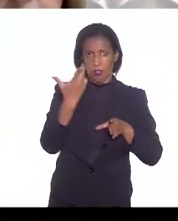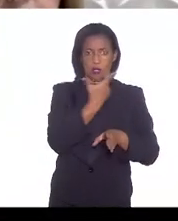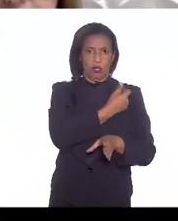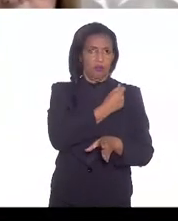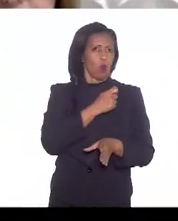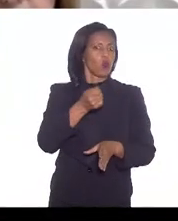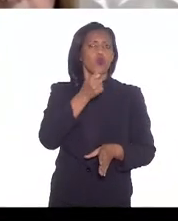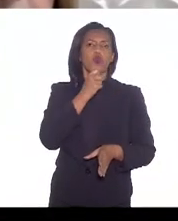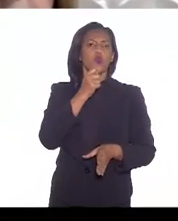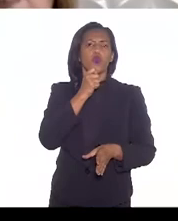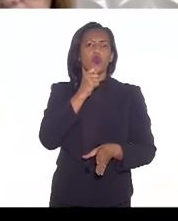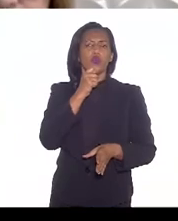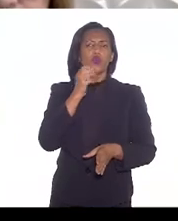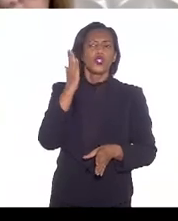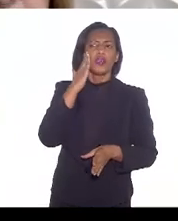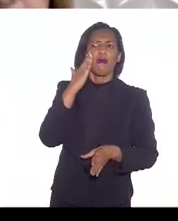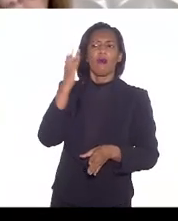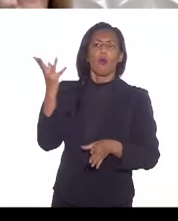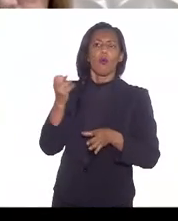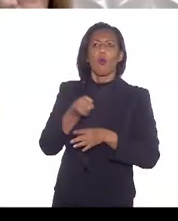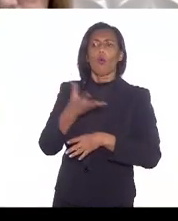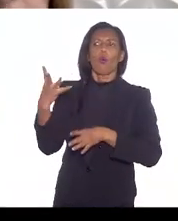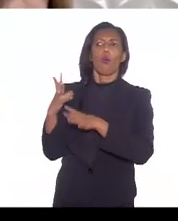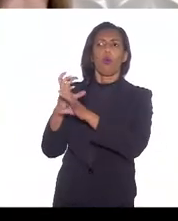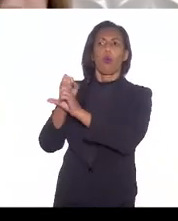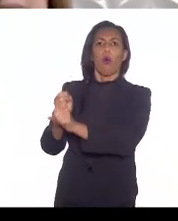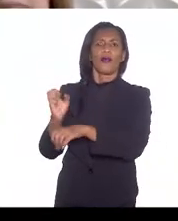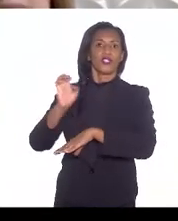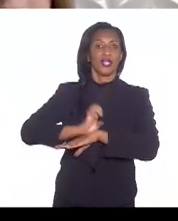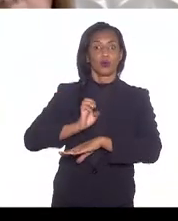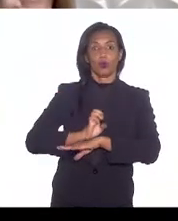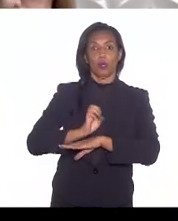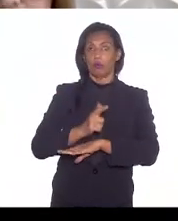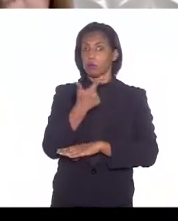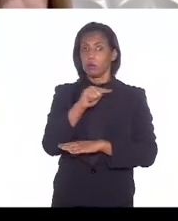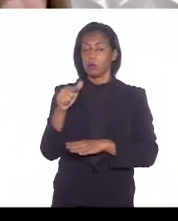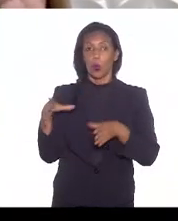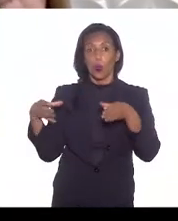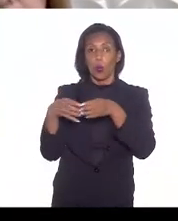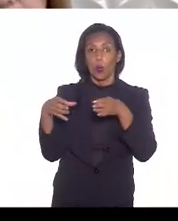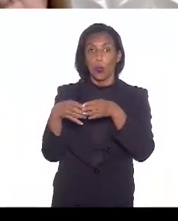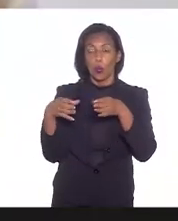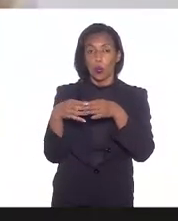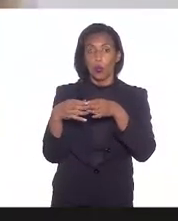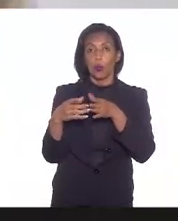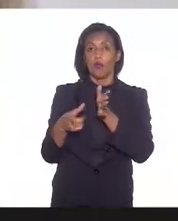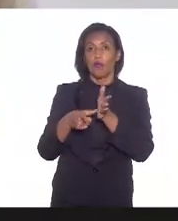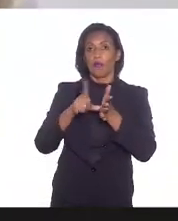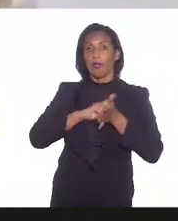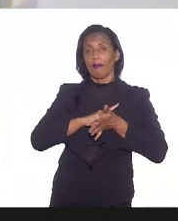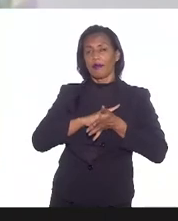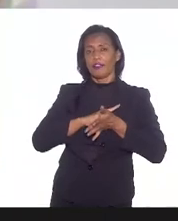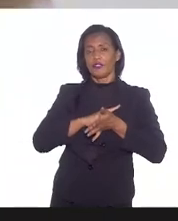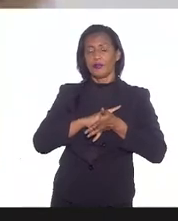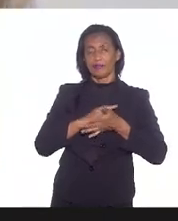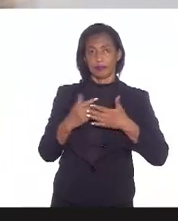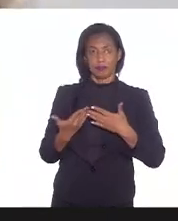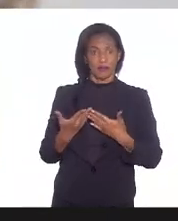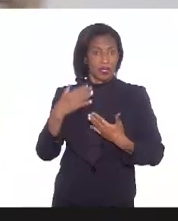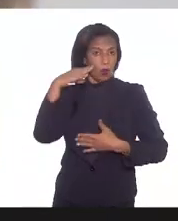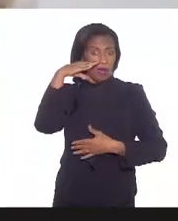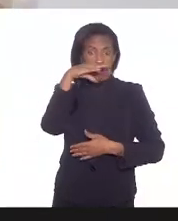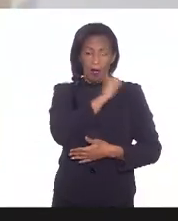nós ainda não tínhamos essas estimativas estaduais, porque o grupo foi antecipado. Então, assim,